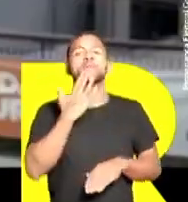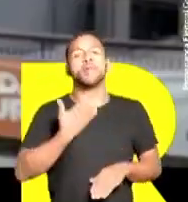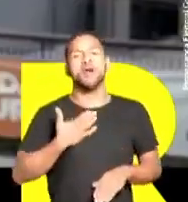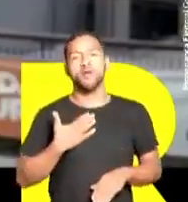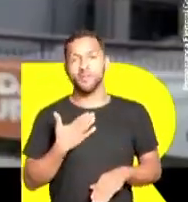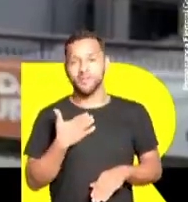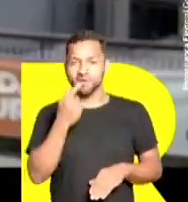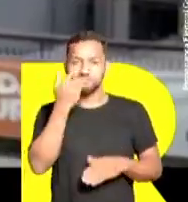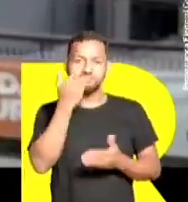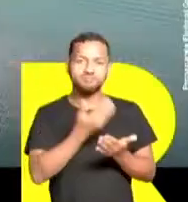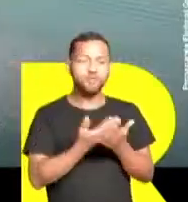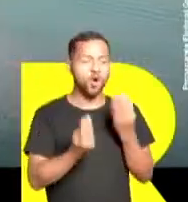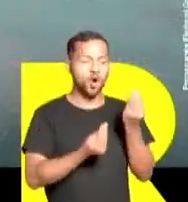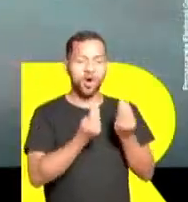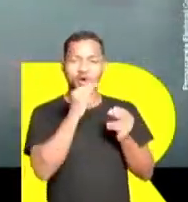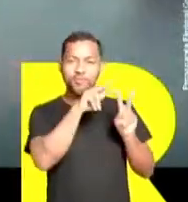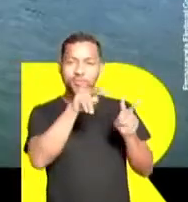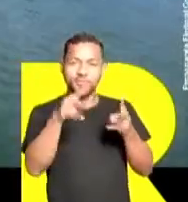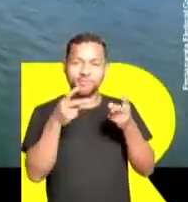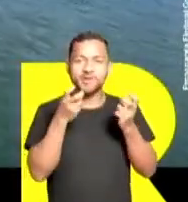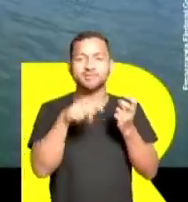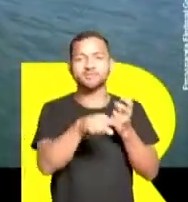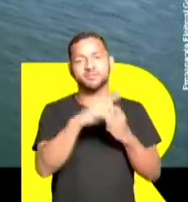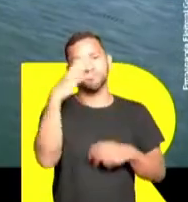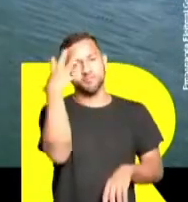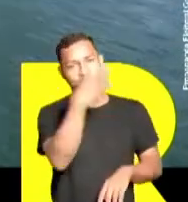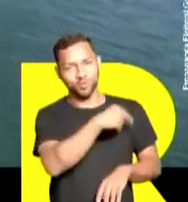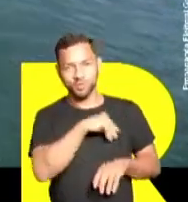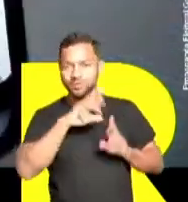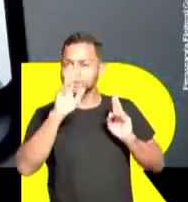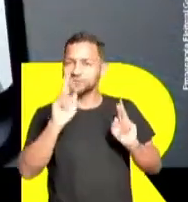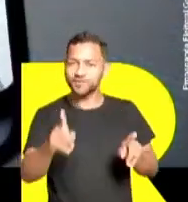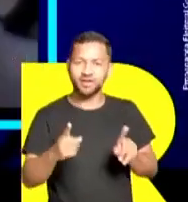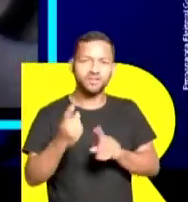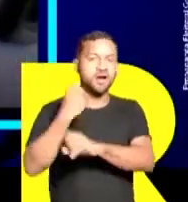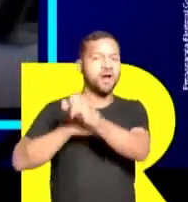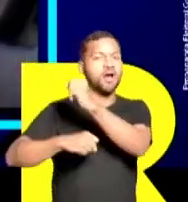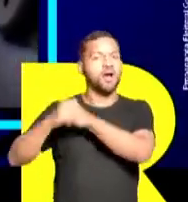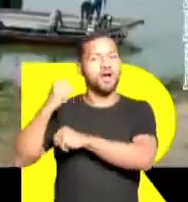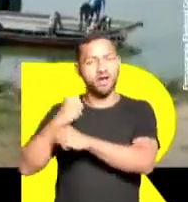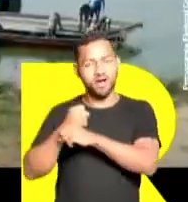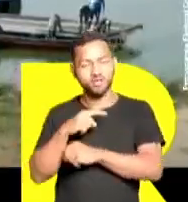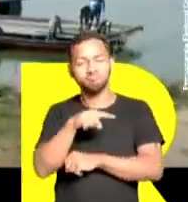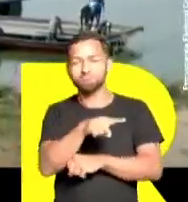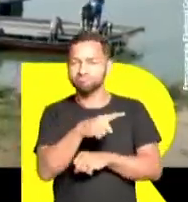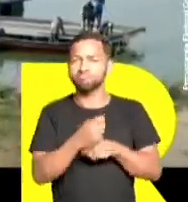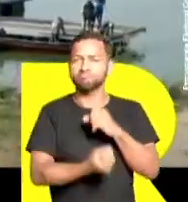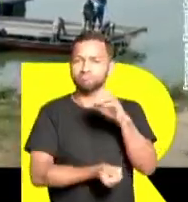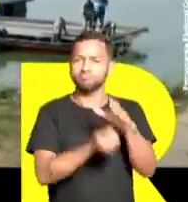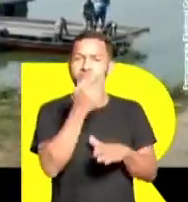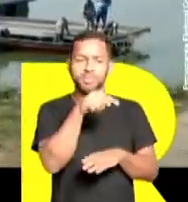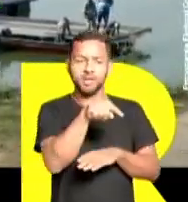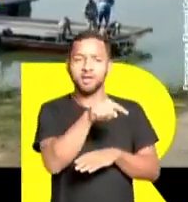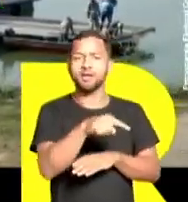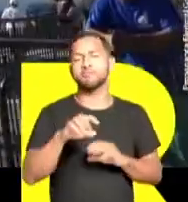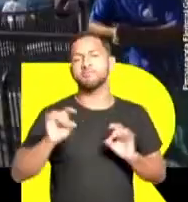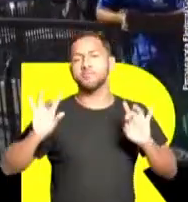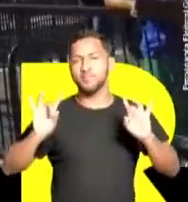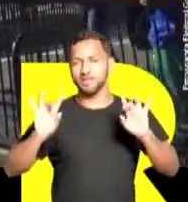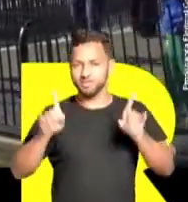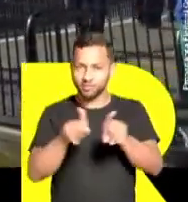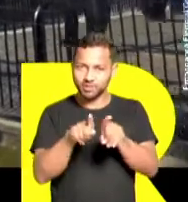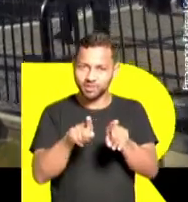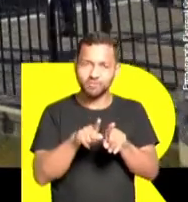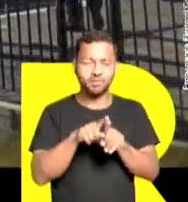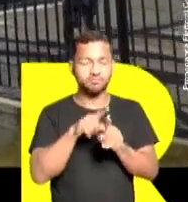foi surpreendente ver que está muito bonito. É totalmente diferente de anos atrás. Foi um negócio muito bom, muito especial aqui. E